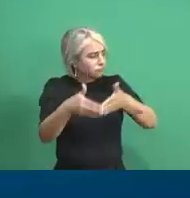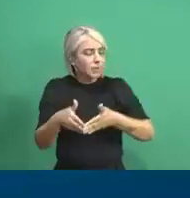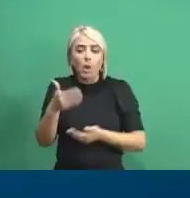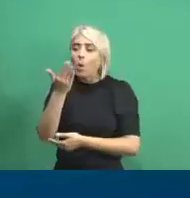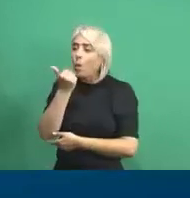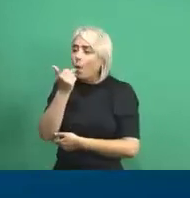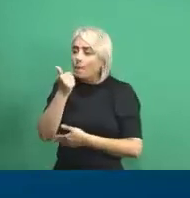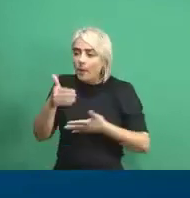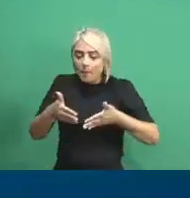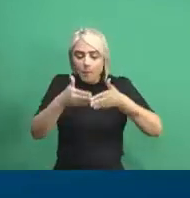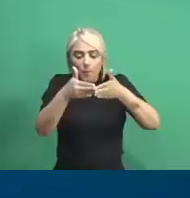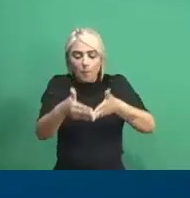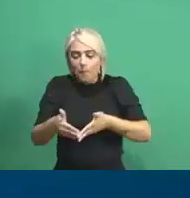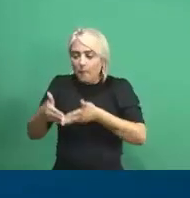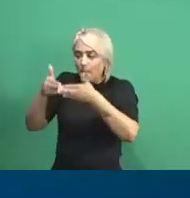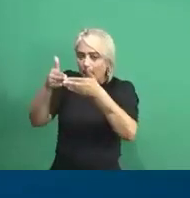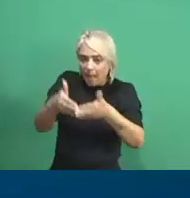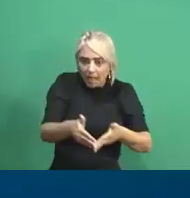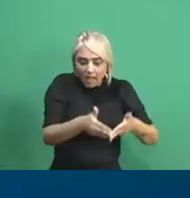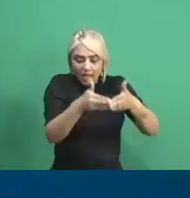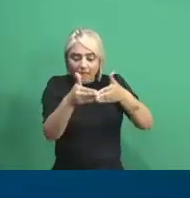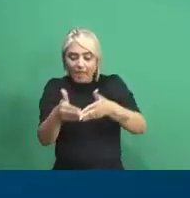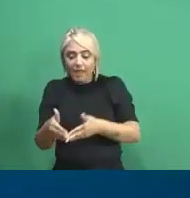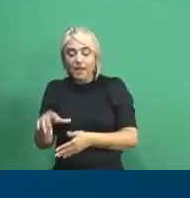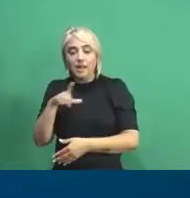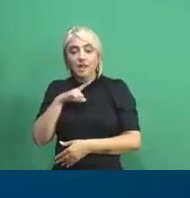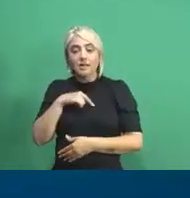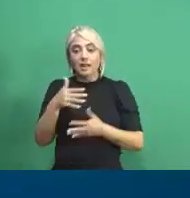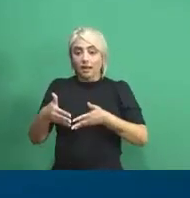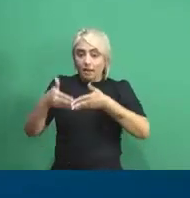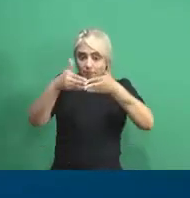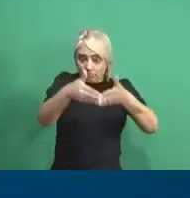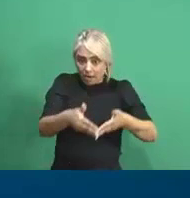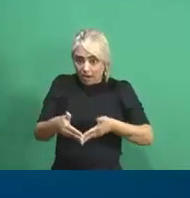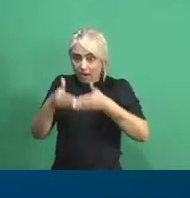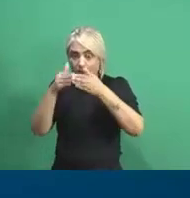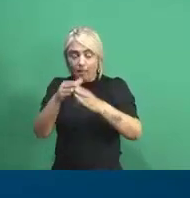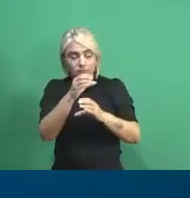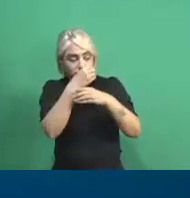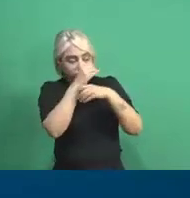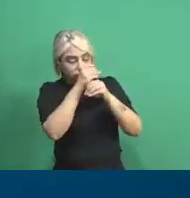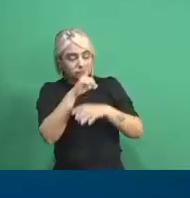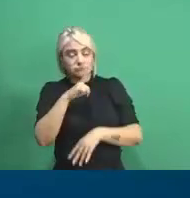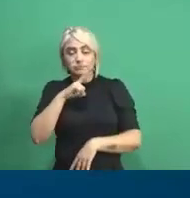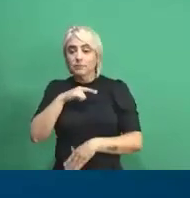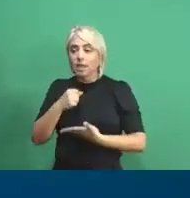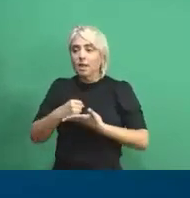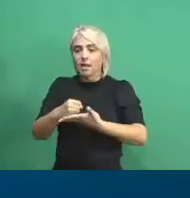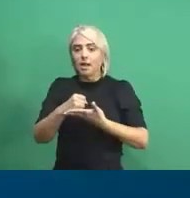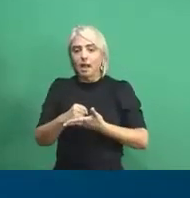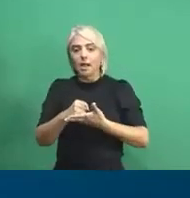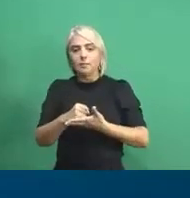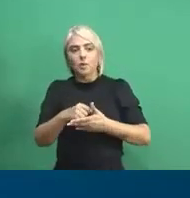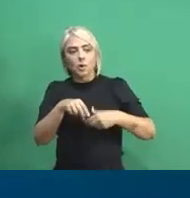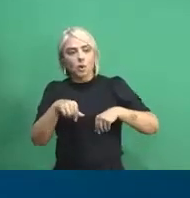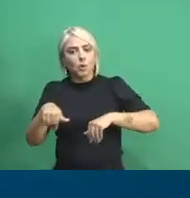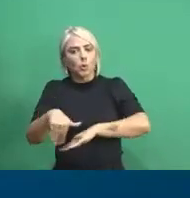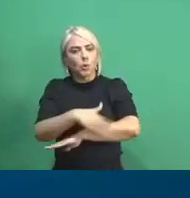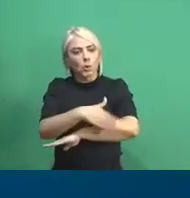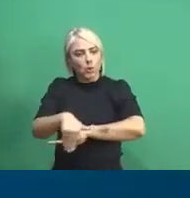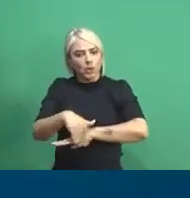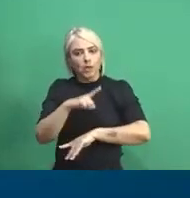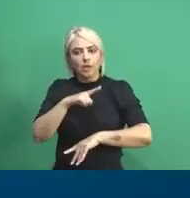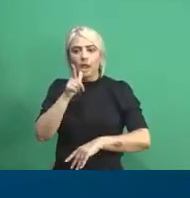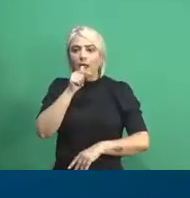alimentamos nos barcos. E temos uma... Além desses barcos laboratórios, nós temos um apoio por terra e